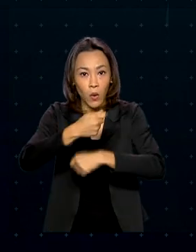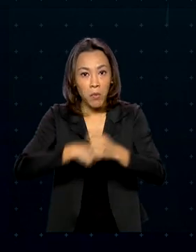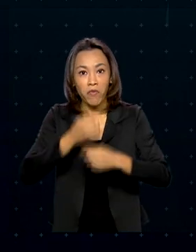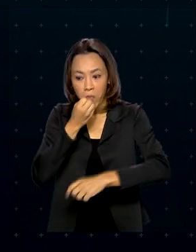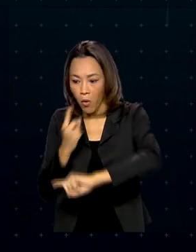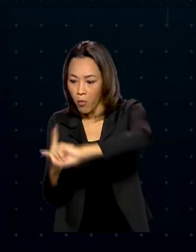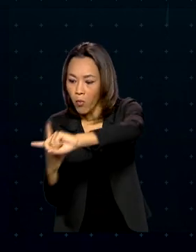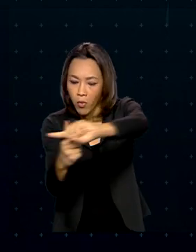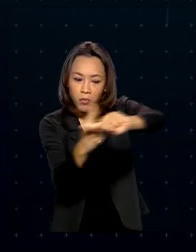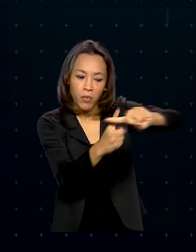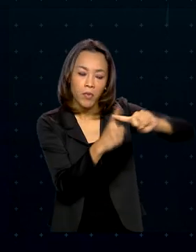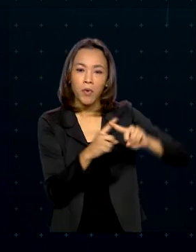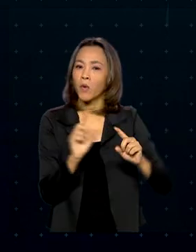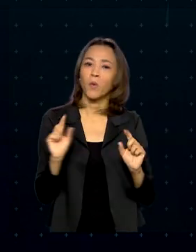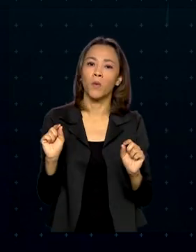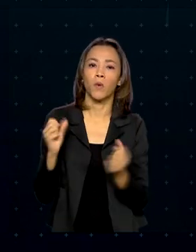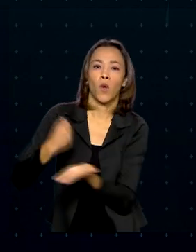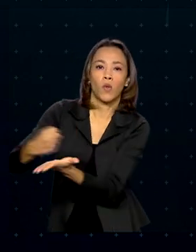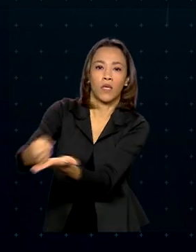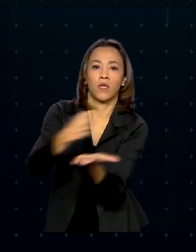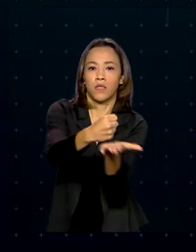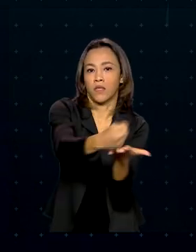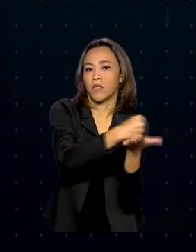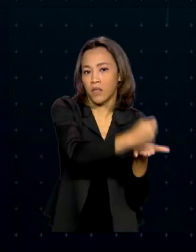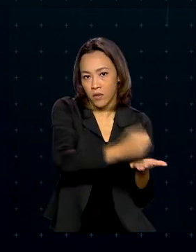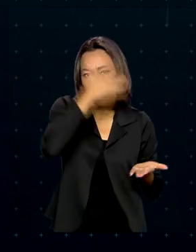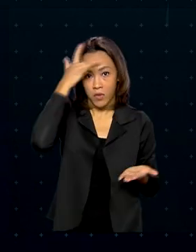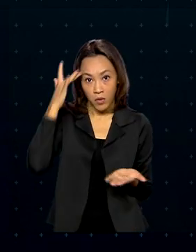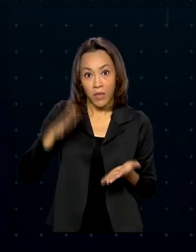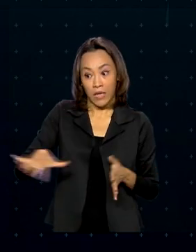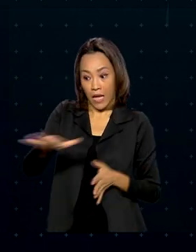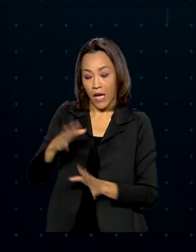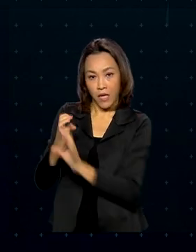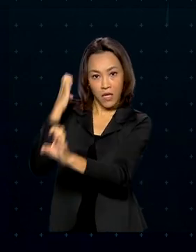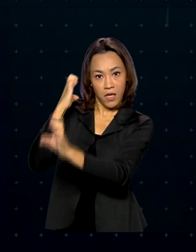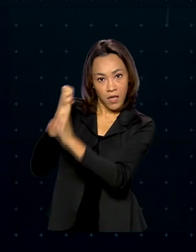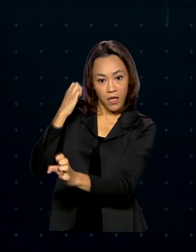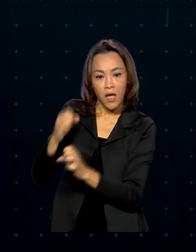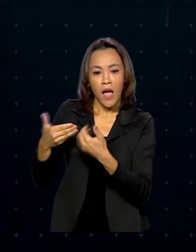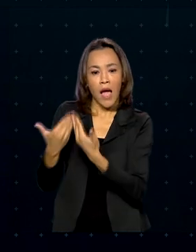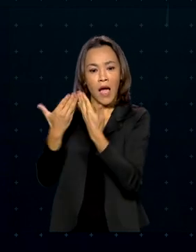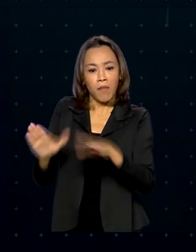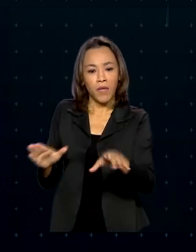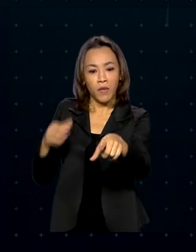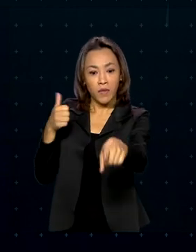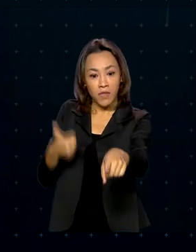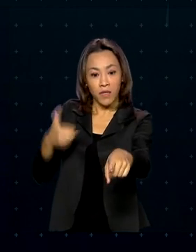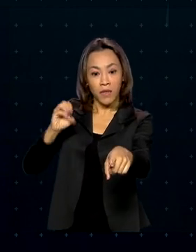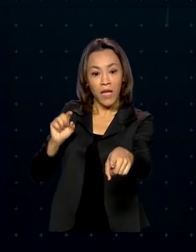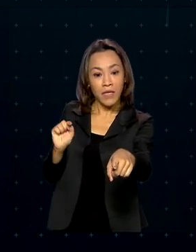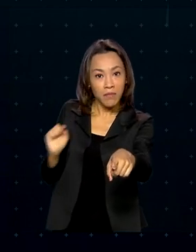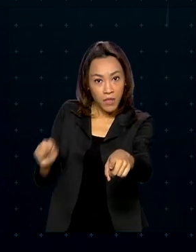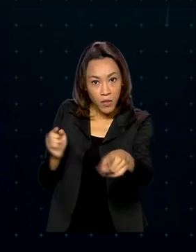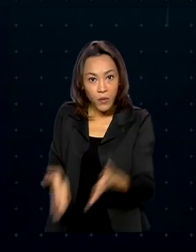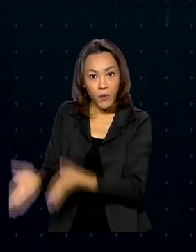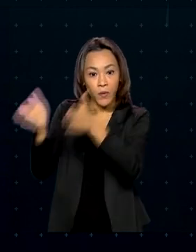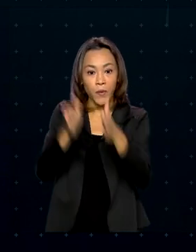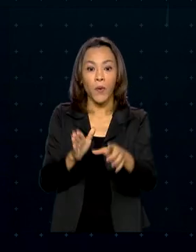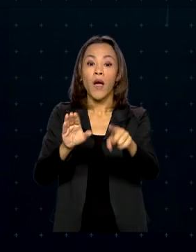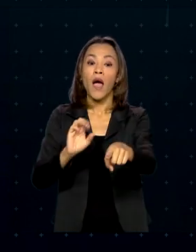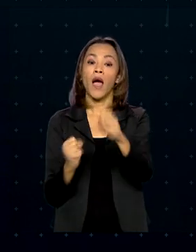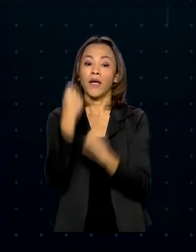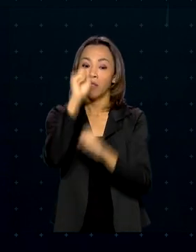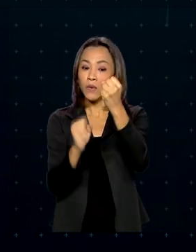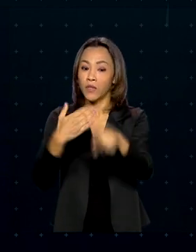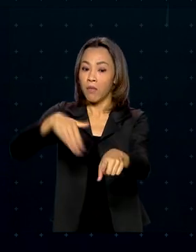contratação de funcionários em 2020. A construção civil abriu mais de 110 mil postos, a indústria mais de 90